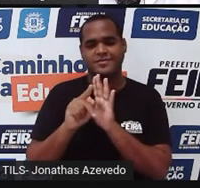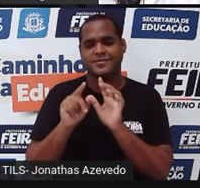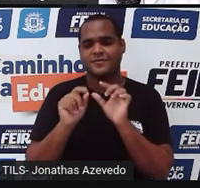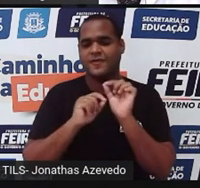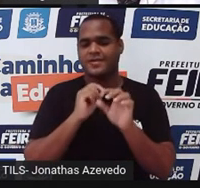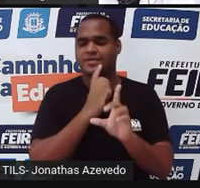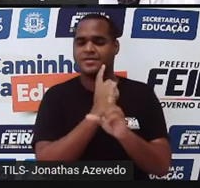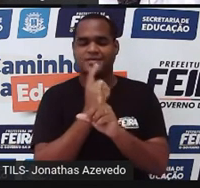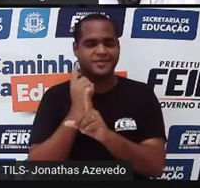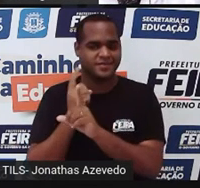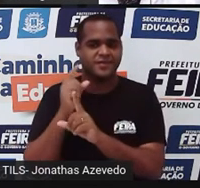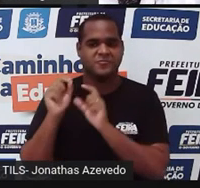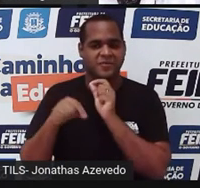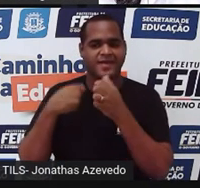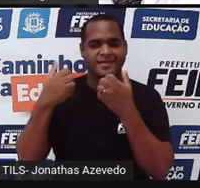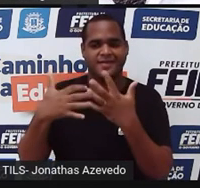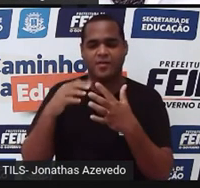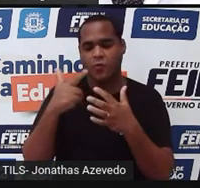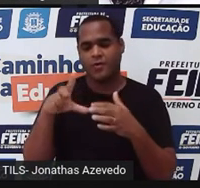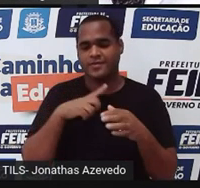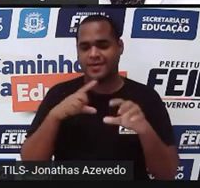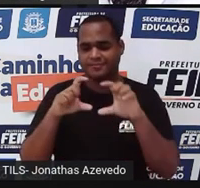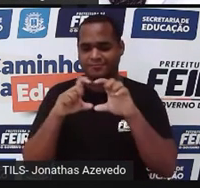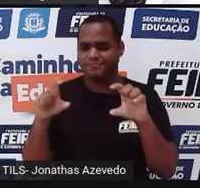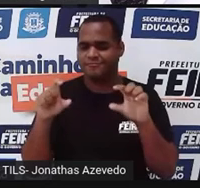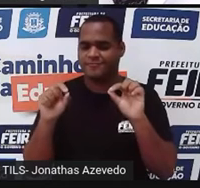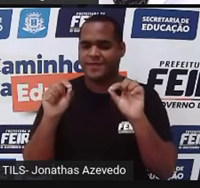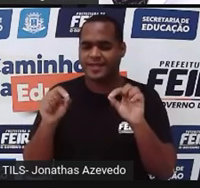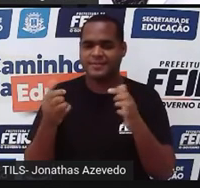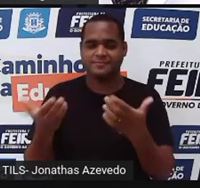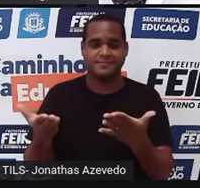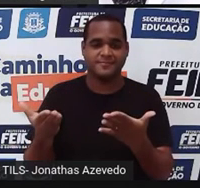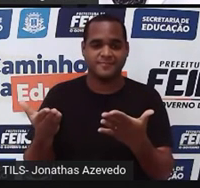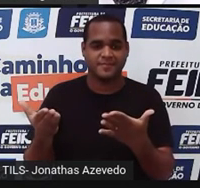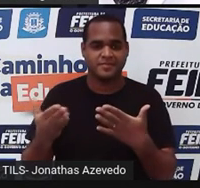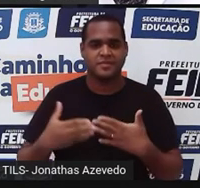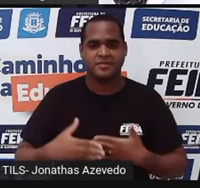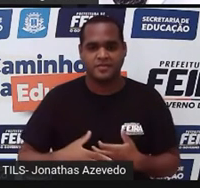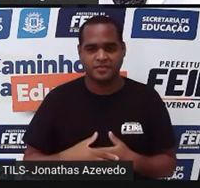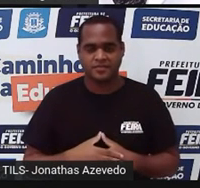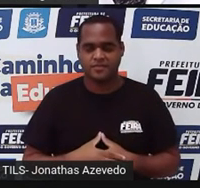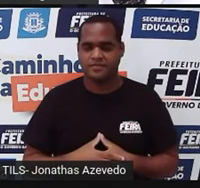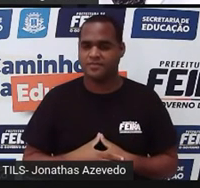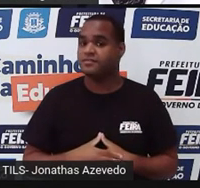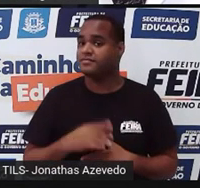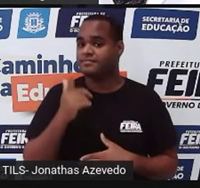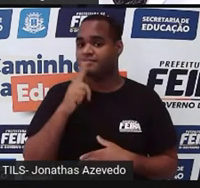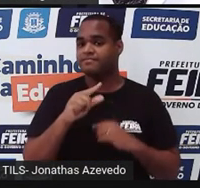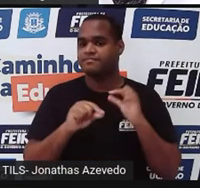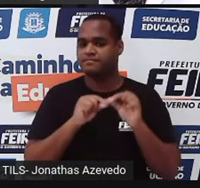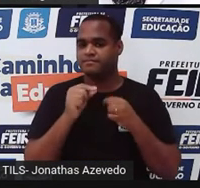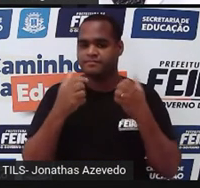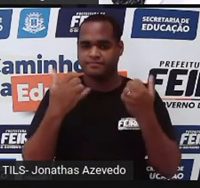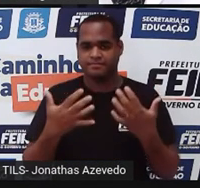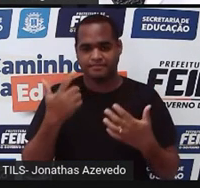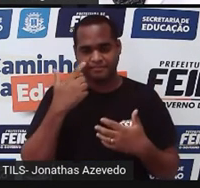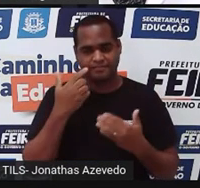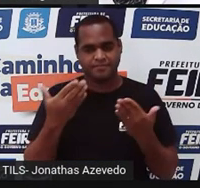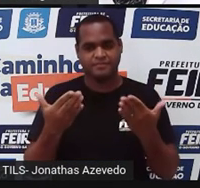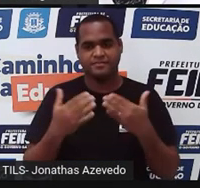achar a área do outro retângulo que ficou ali na sala. Tá? E a gente já tem ali, ó, direto na figura